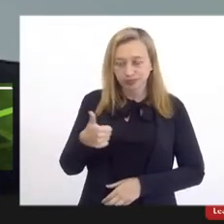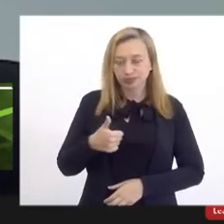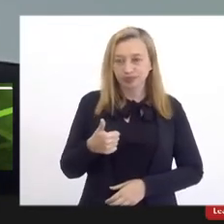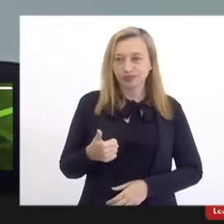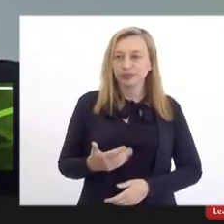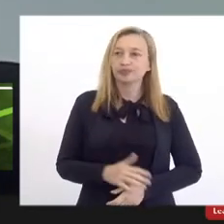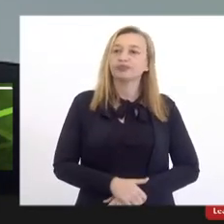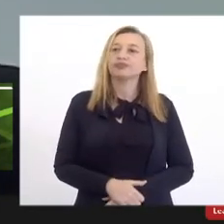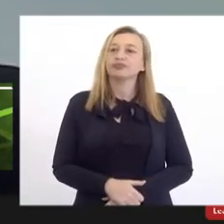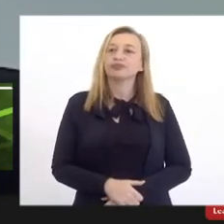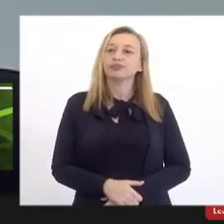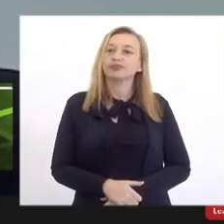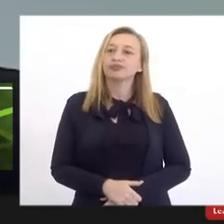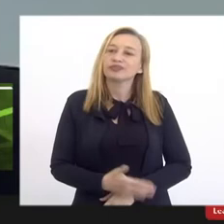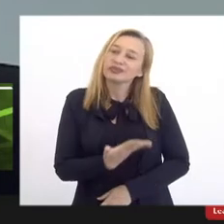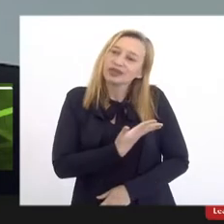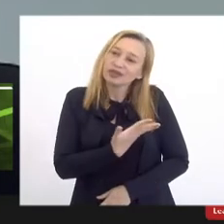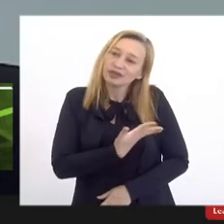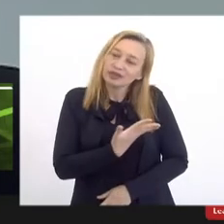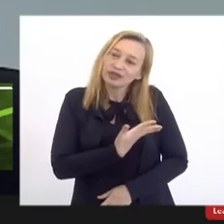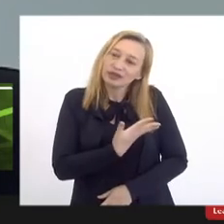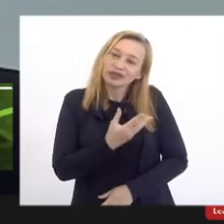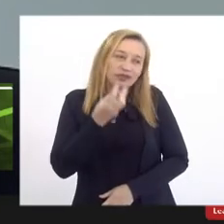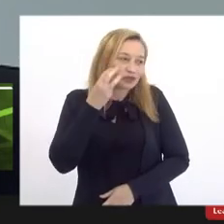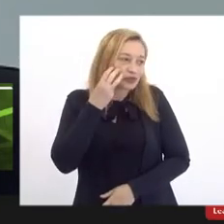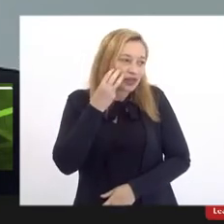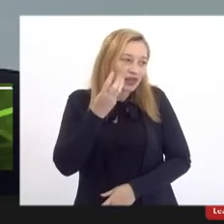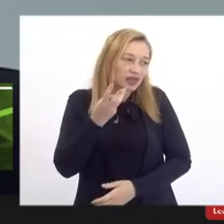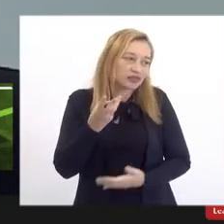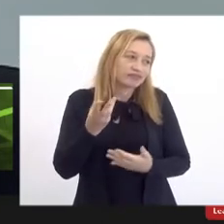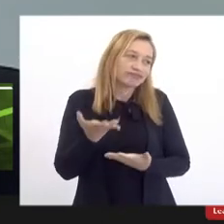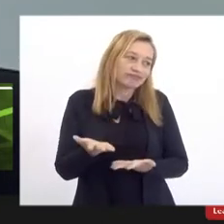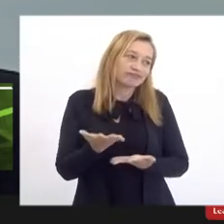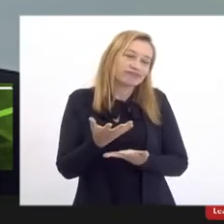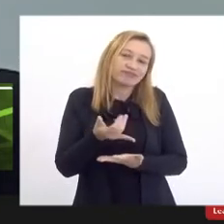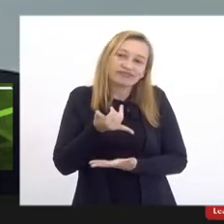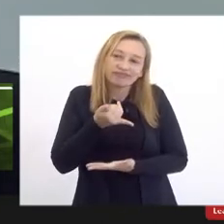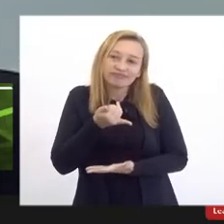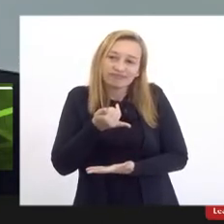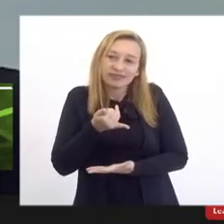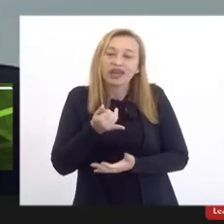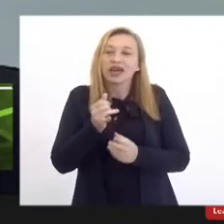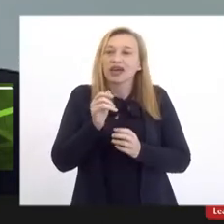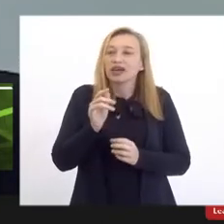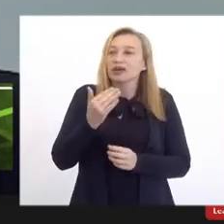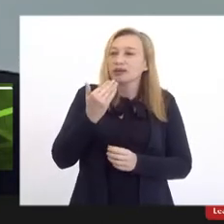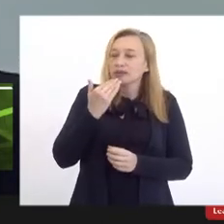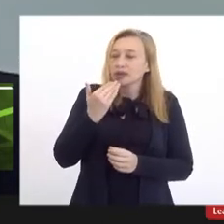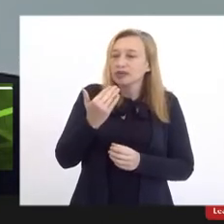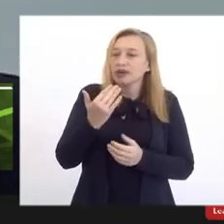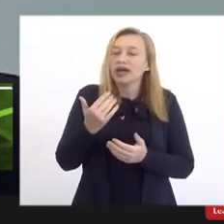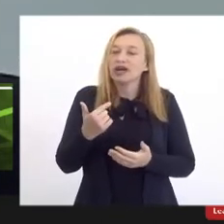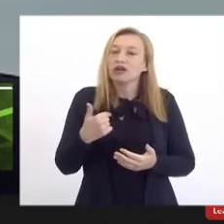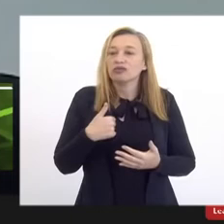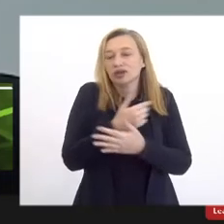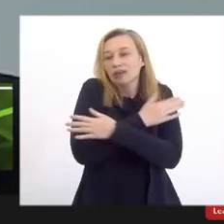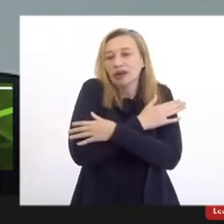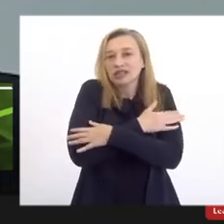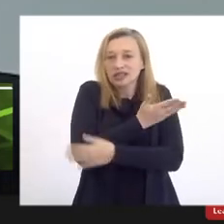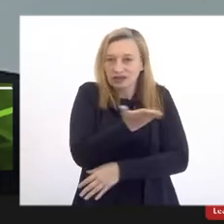saudação do meu querido amigo Valdeque Carneiro, que não está aqui hoje, que pediu para que eu pudesse dar um abraço a todos vocês,